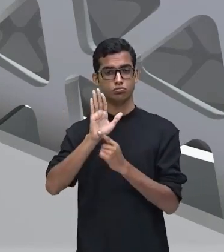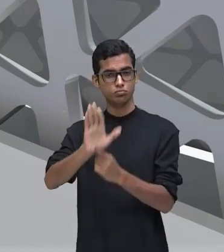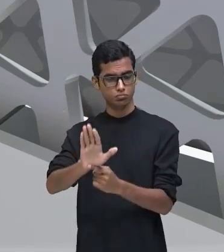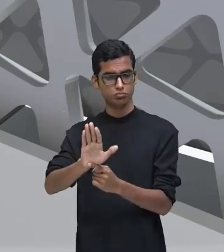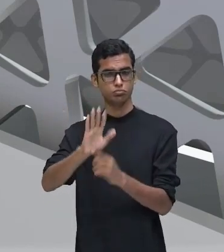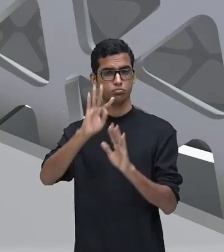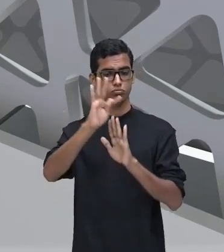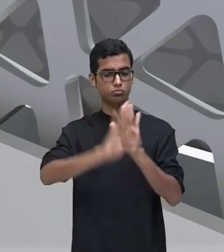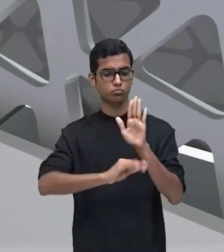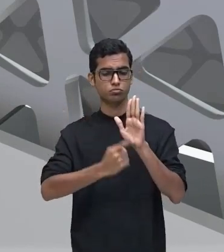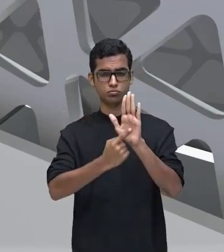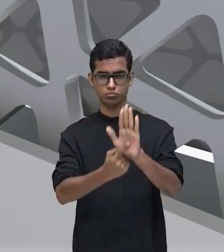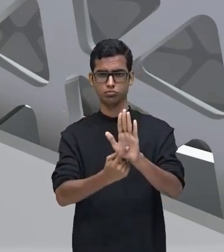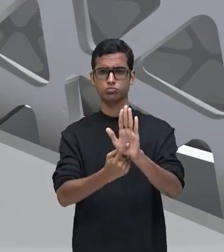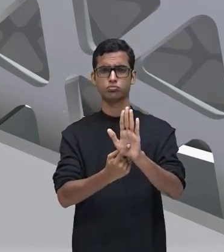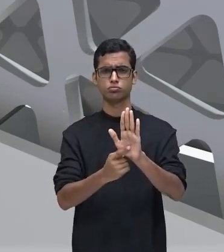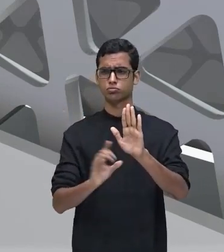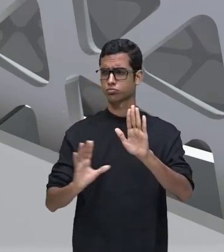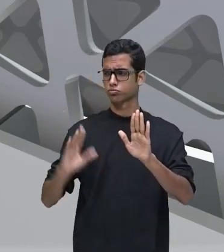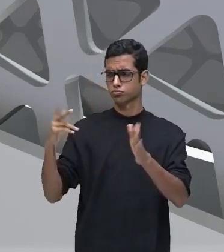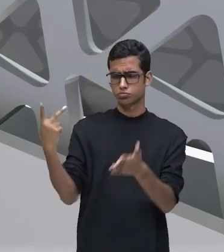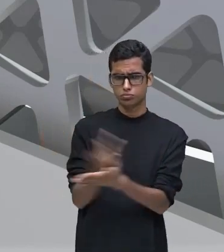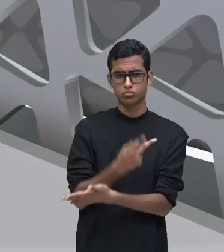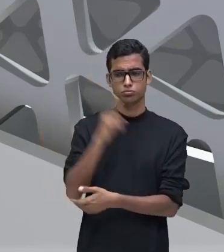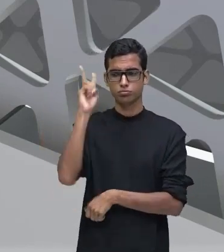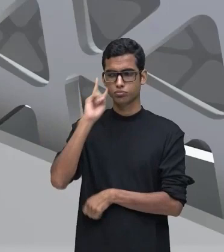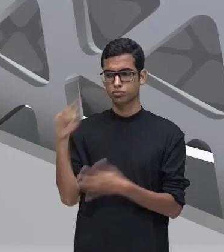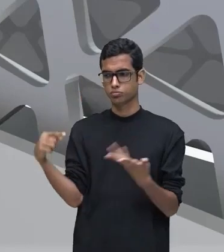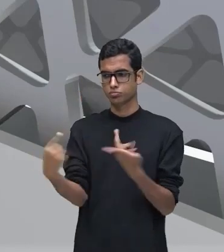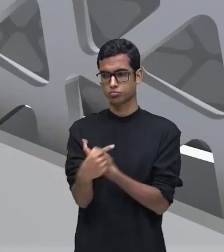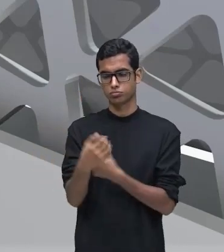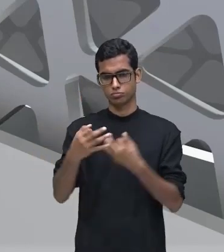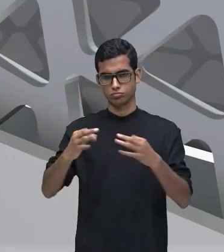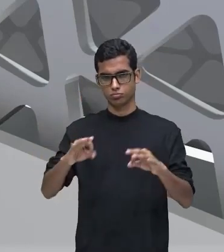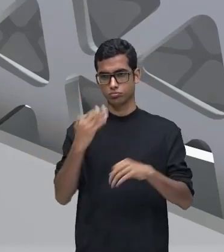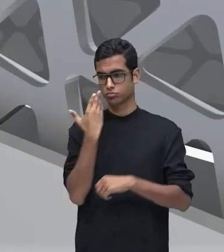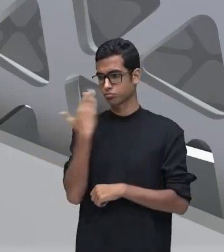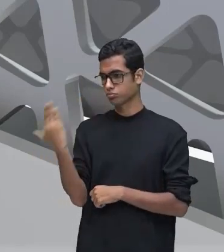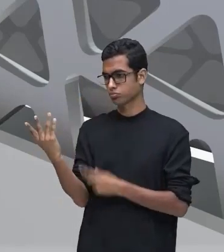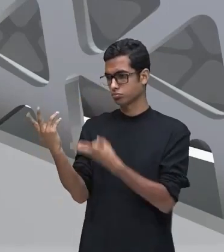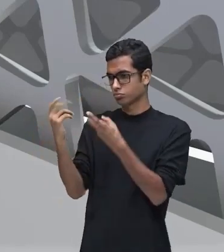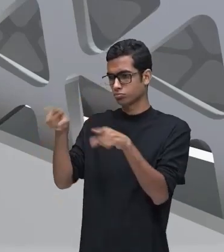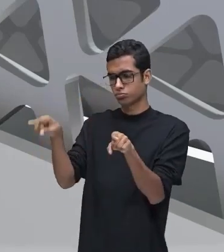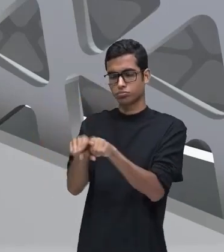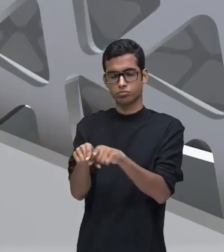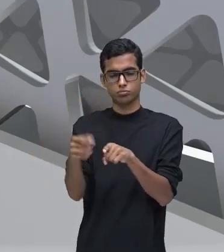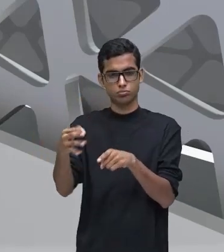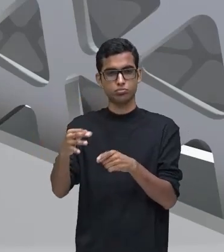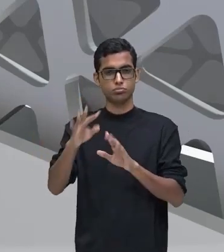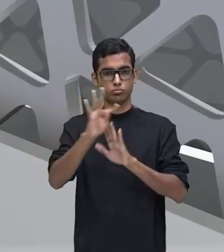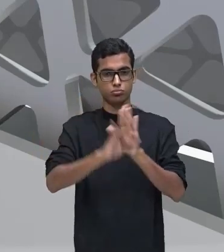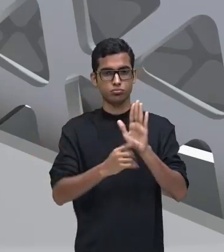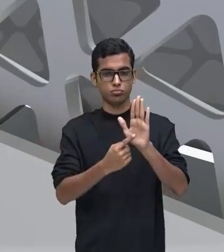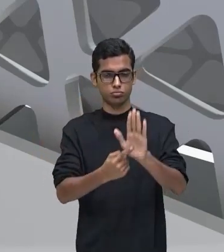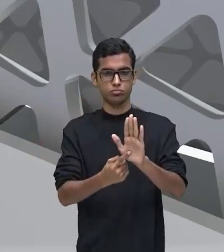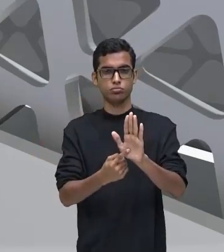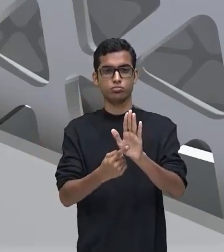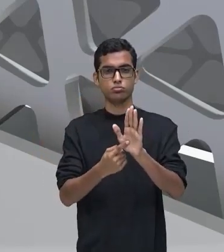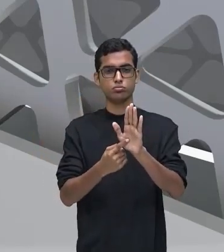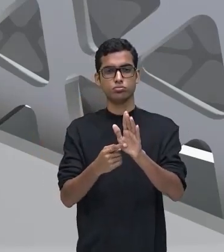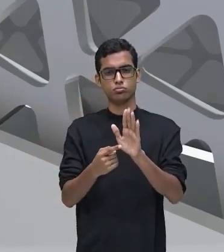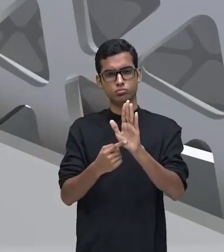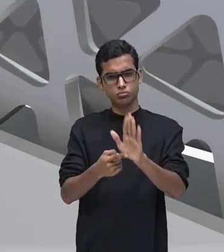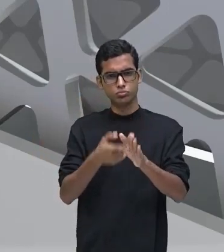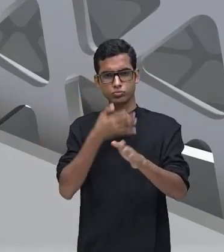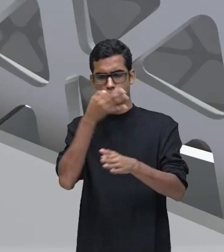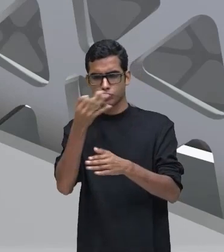esses fatos, expor essa história, tá bom? Então, percebam que é exatamente isso que o texto expositivo faz. Ele expõe